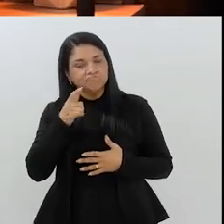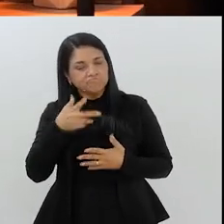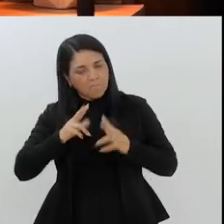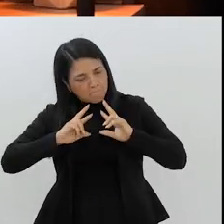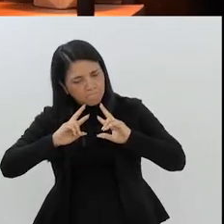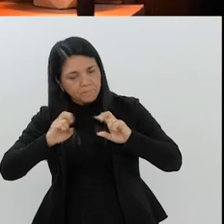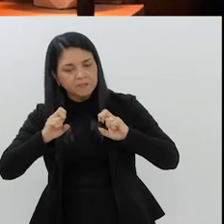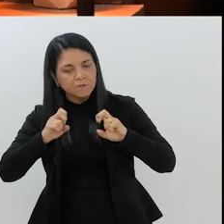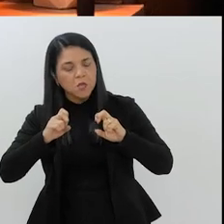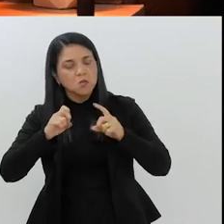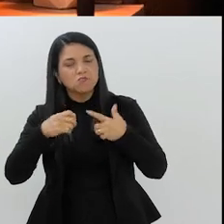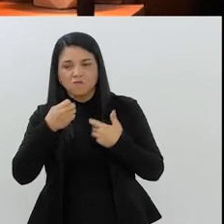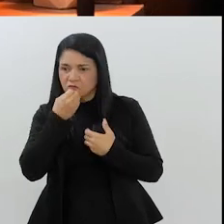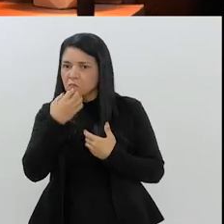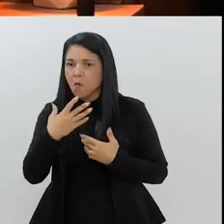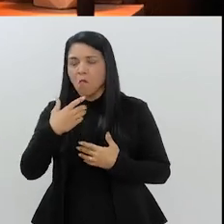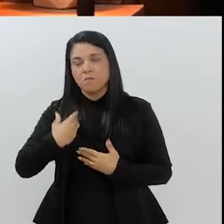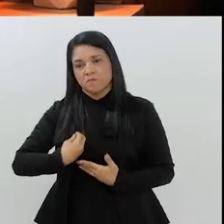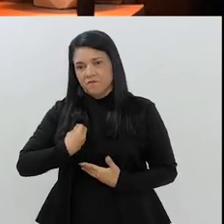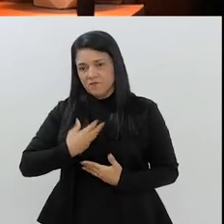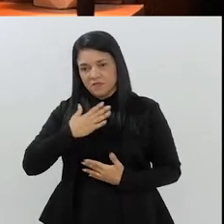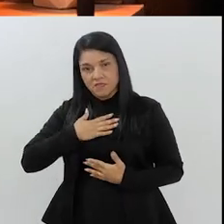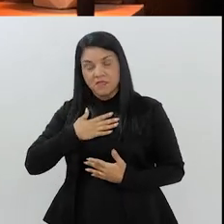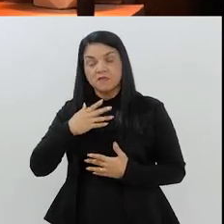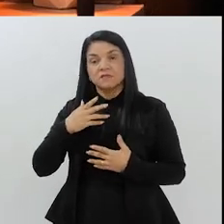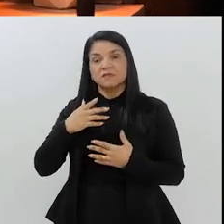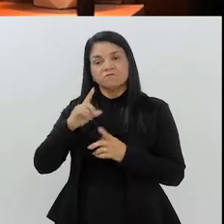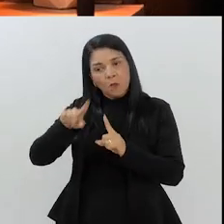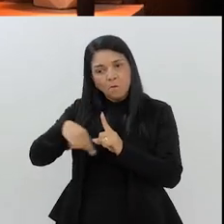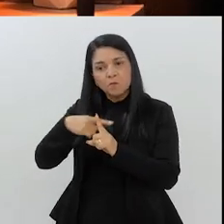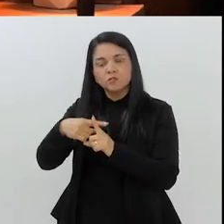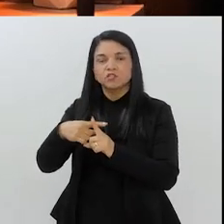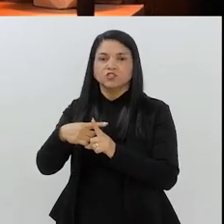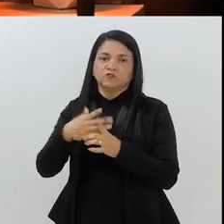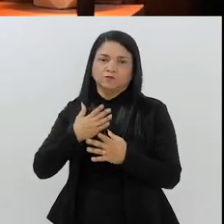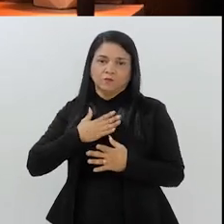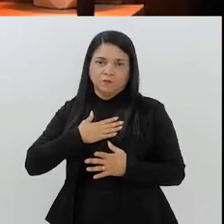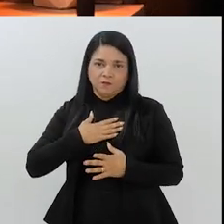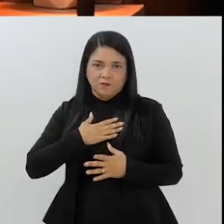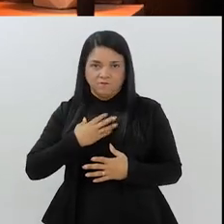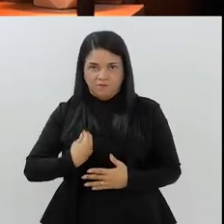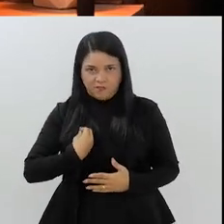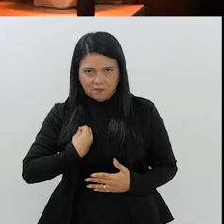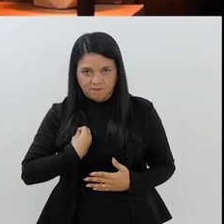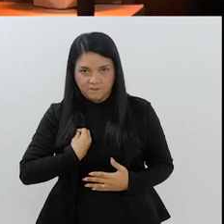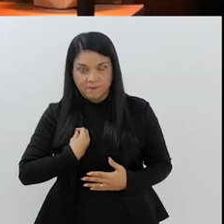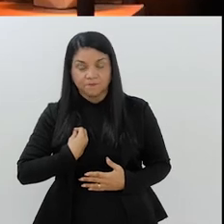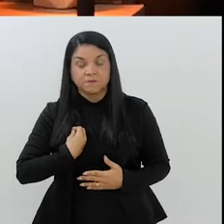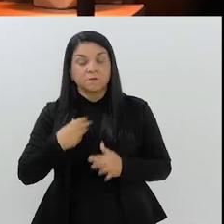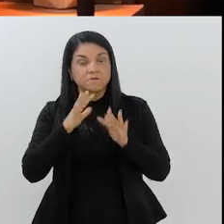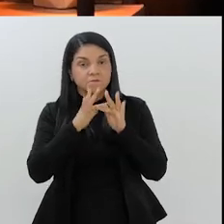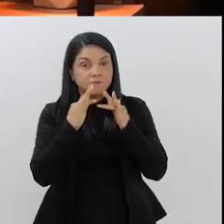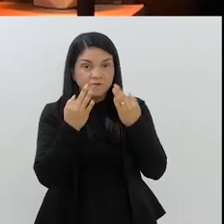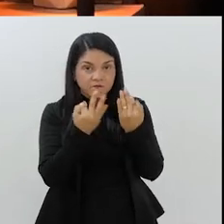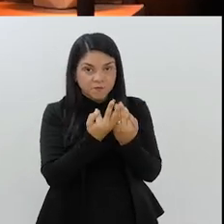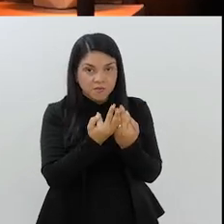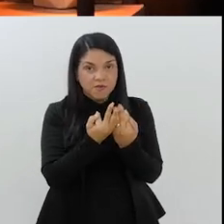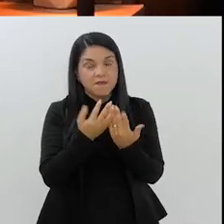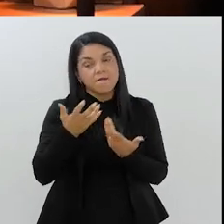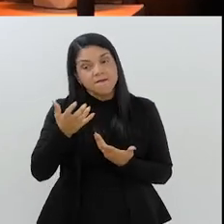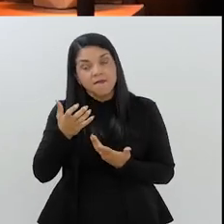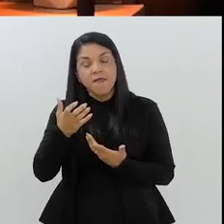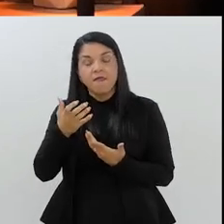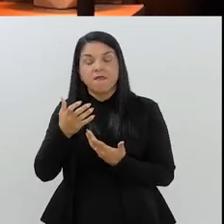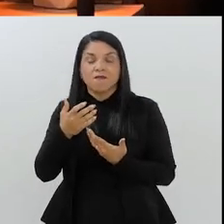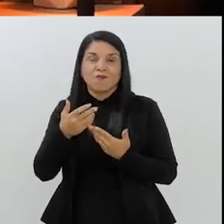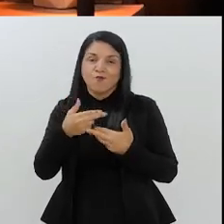a relação se tornou muito positiva. Eles viram que o islã foi muito positivo para mim. Então, como os nossos familiares